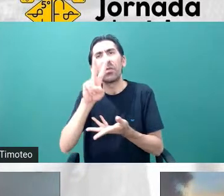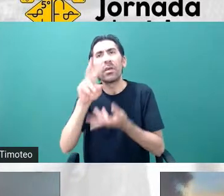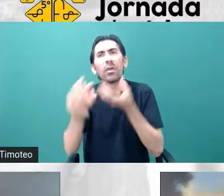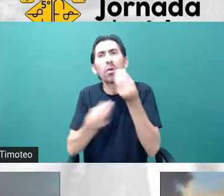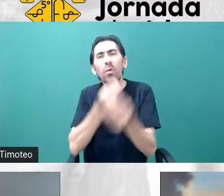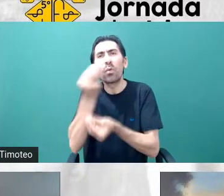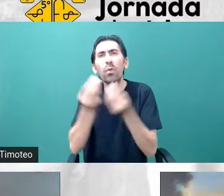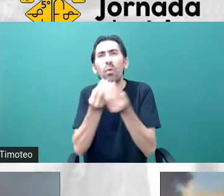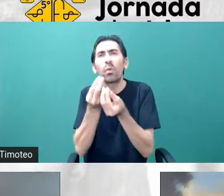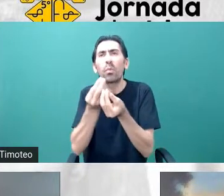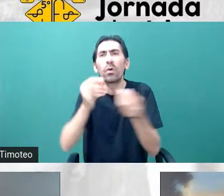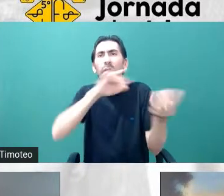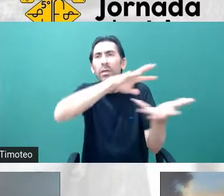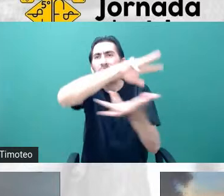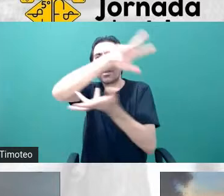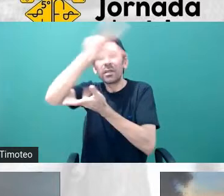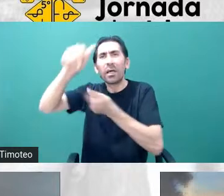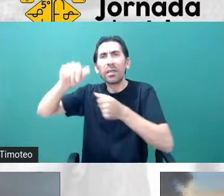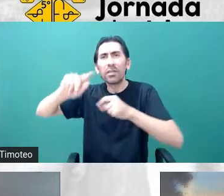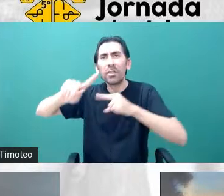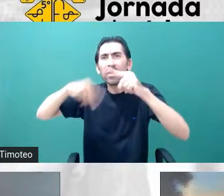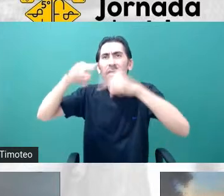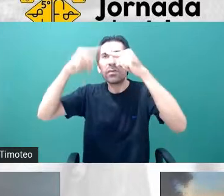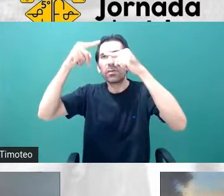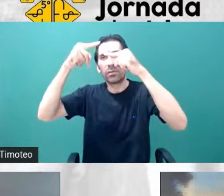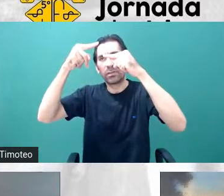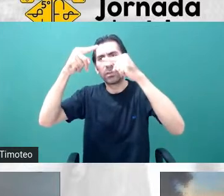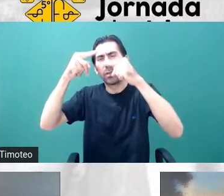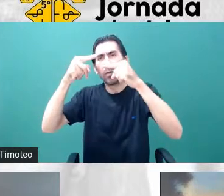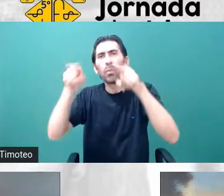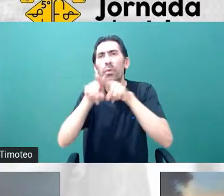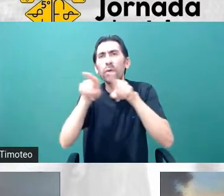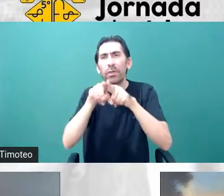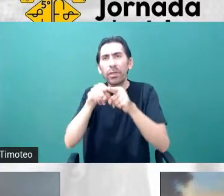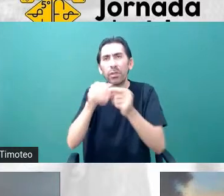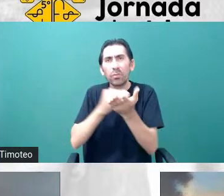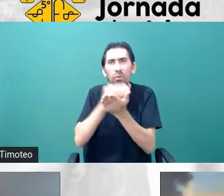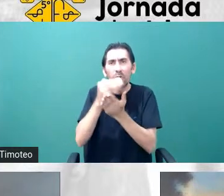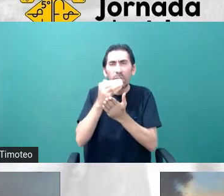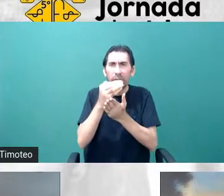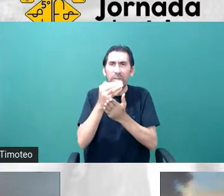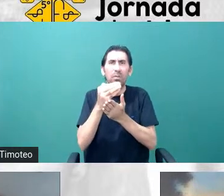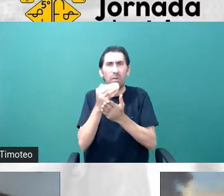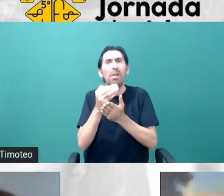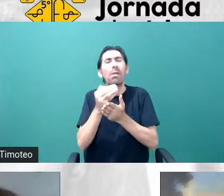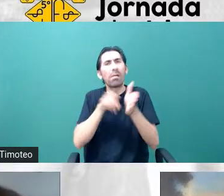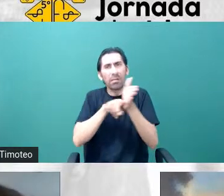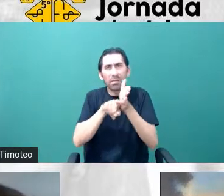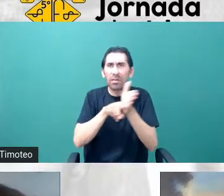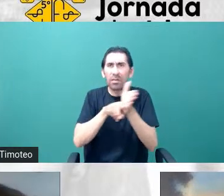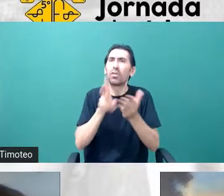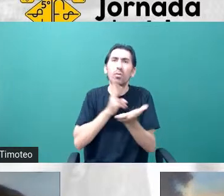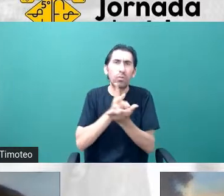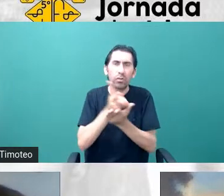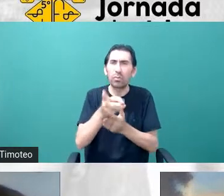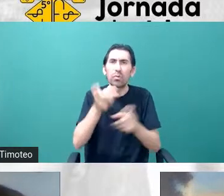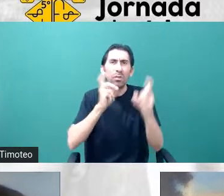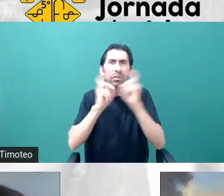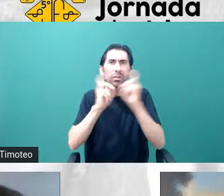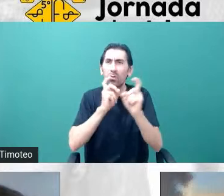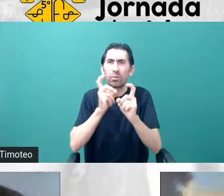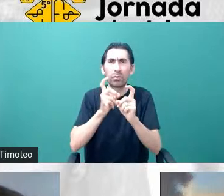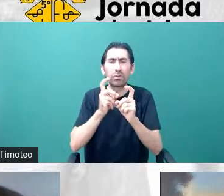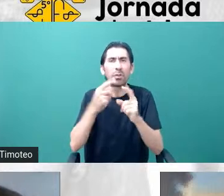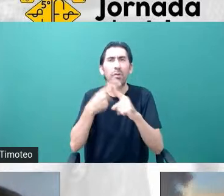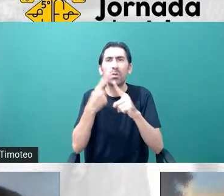galáxias evoluem, porque lá na periferia do aglomerado a densidade ainda é baixa, mas no centro de um aglomerado a densidade é